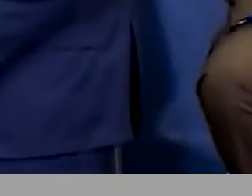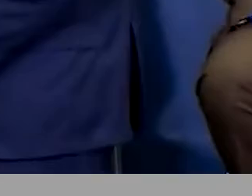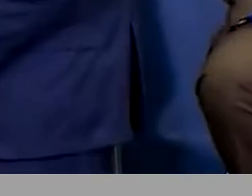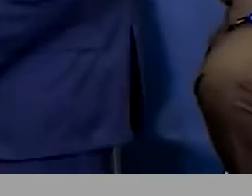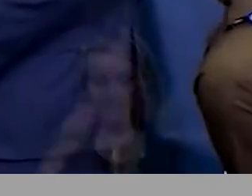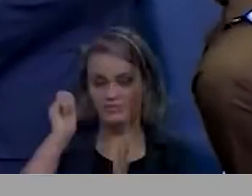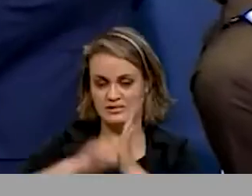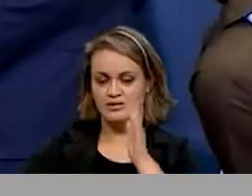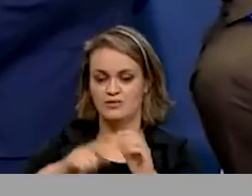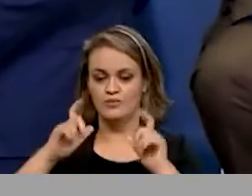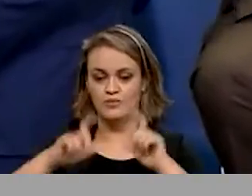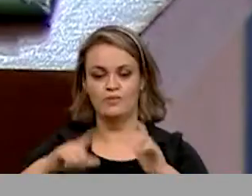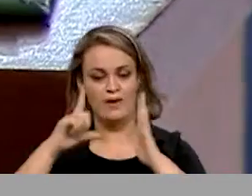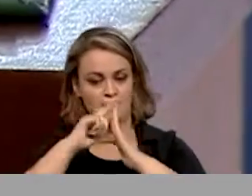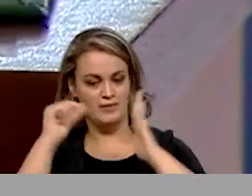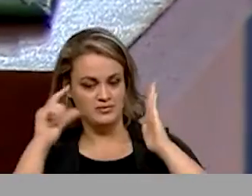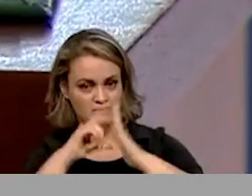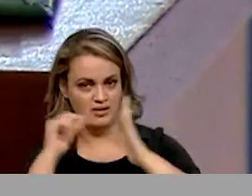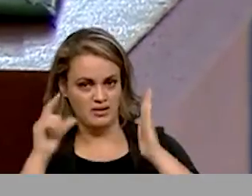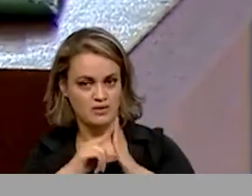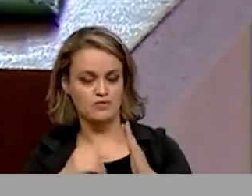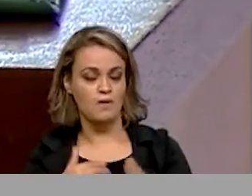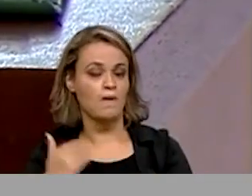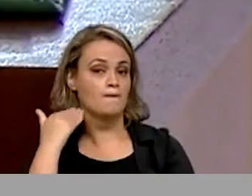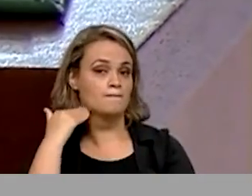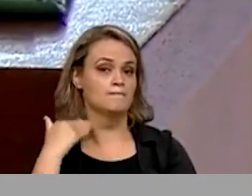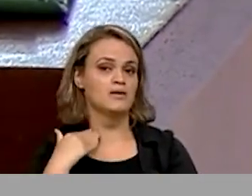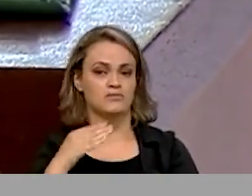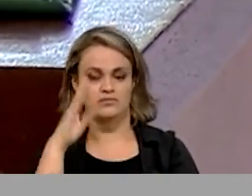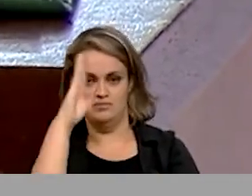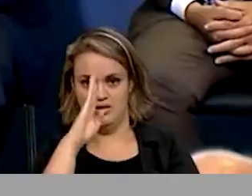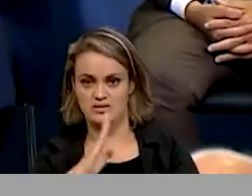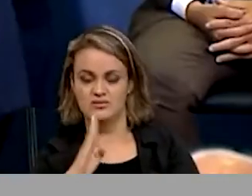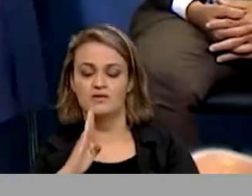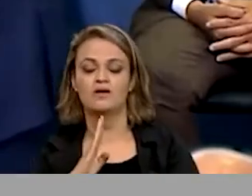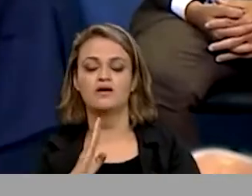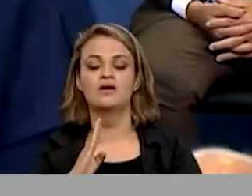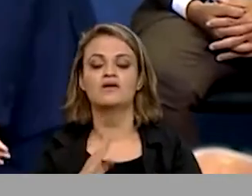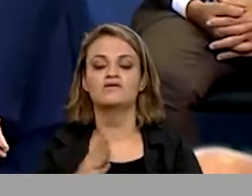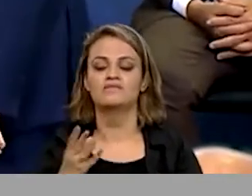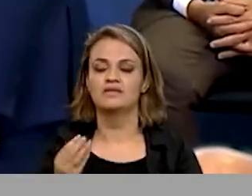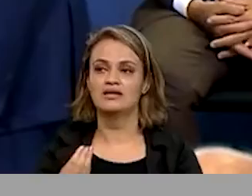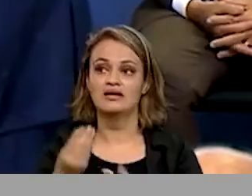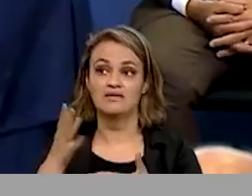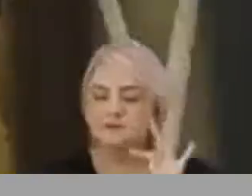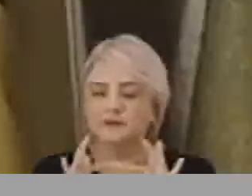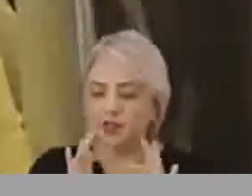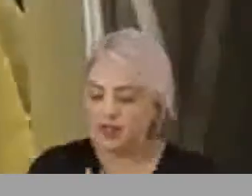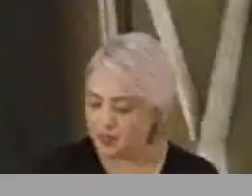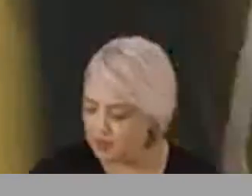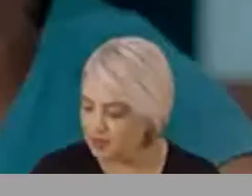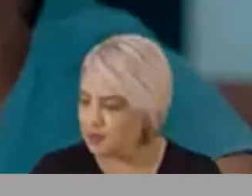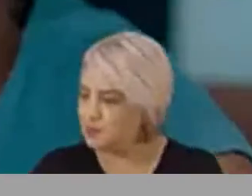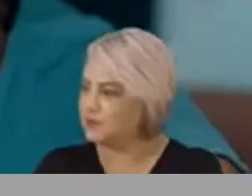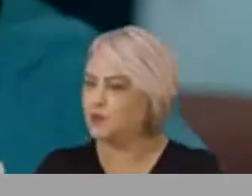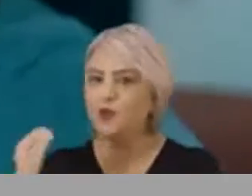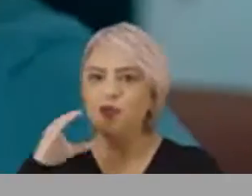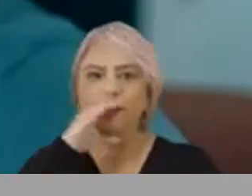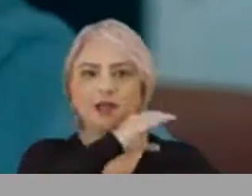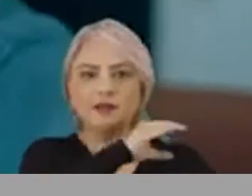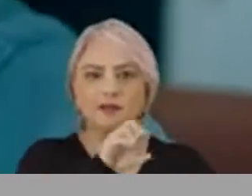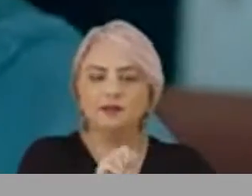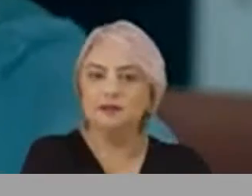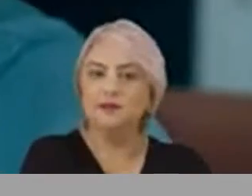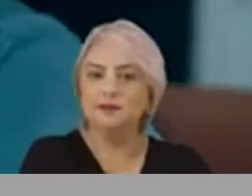Pelo acordo assinado no Palácio do Planalto, o Banco do Brasil ficará encarregado de levar internet para 500